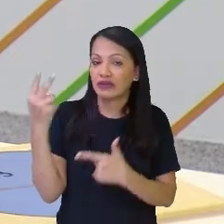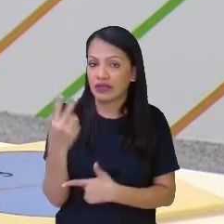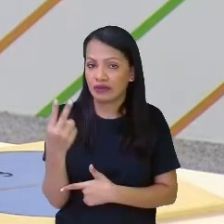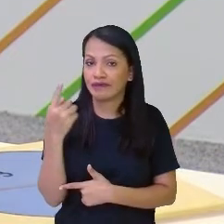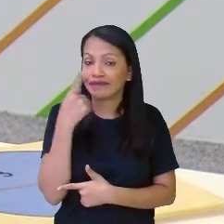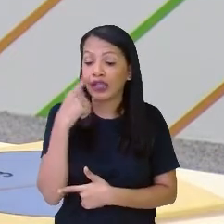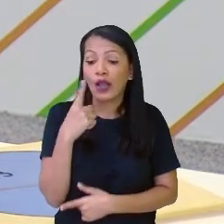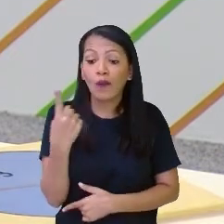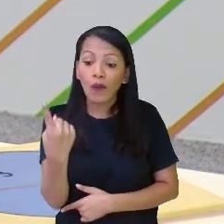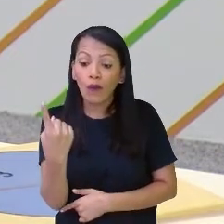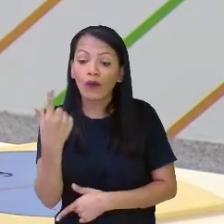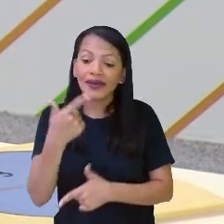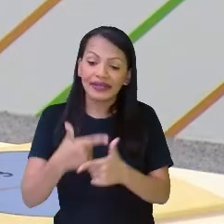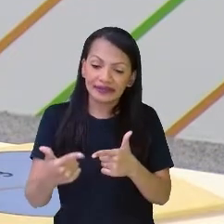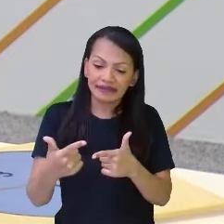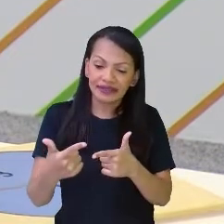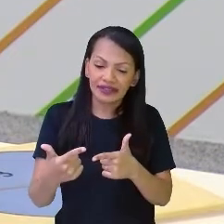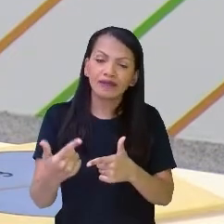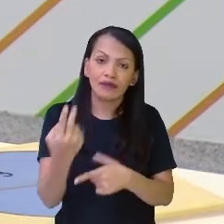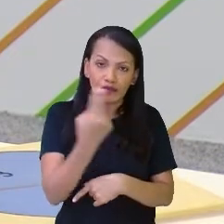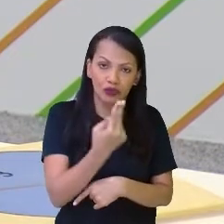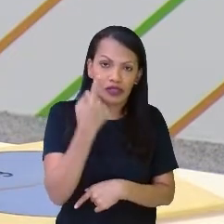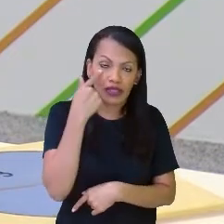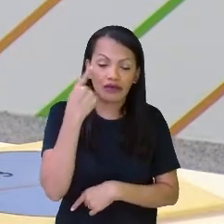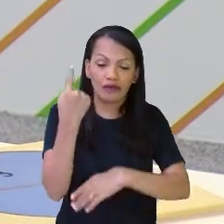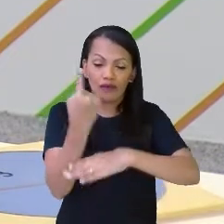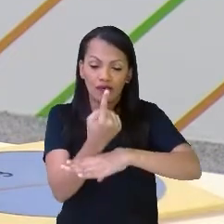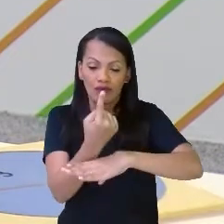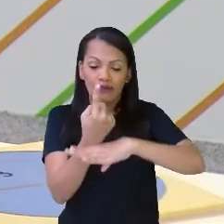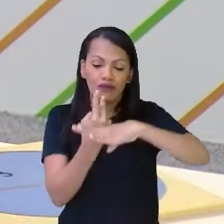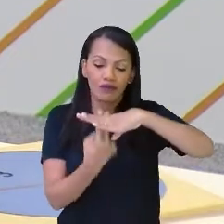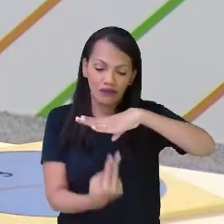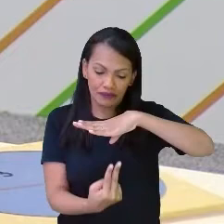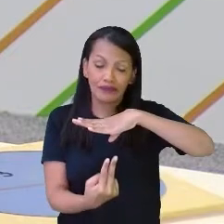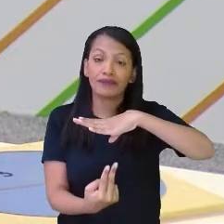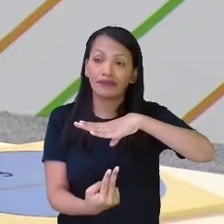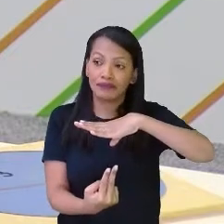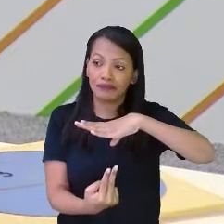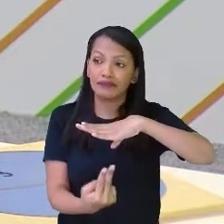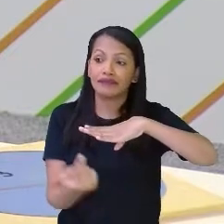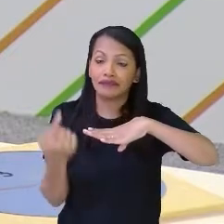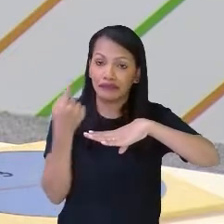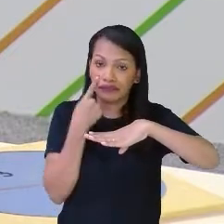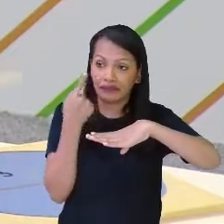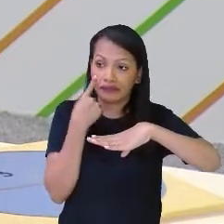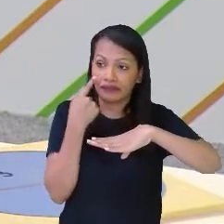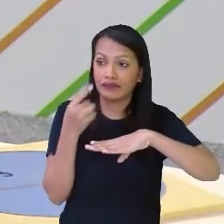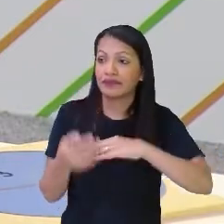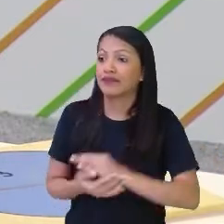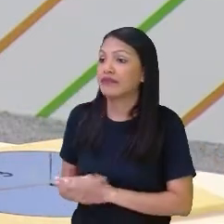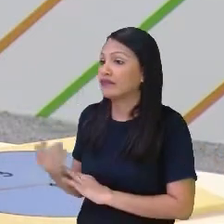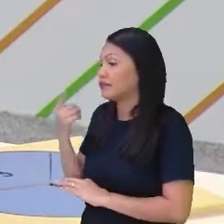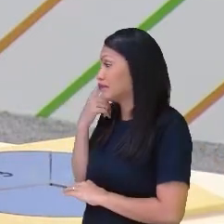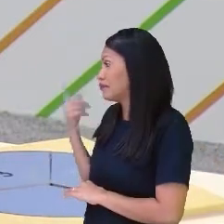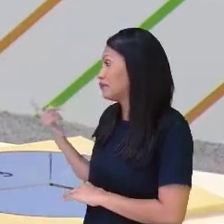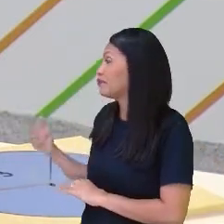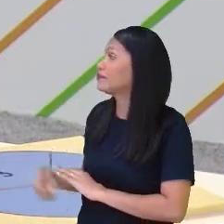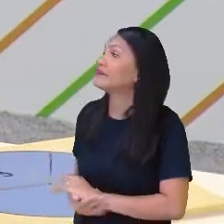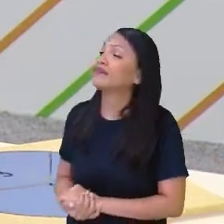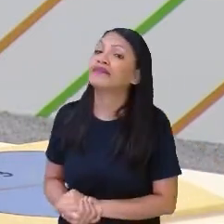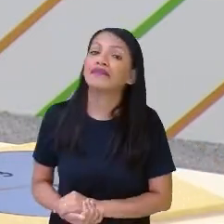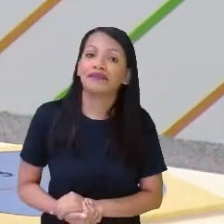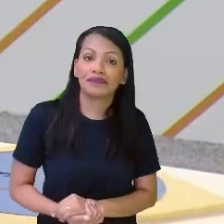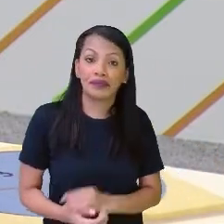que está no denominador significa em quantas partes eu dividi o meu inteiro, o meu inteiro era este,